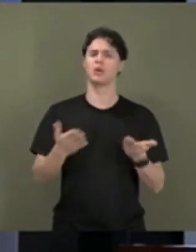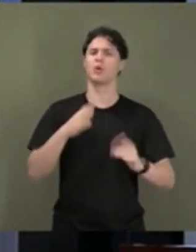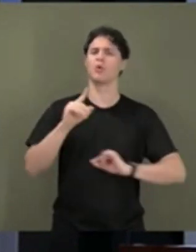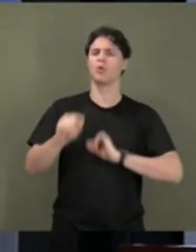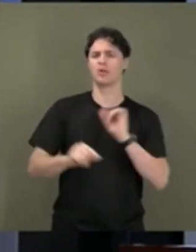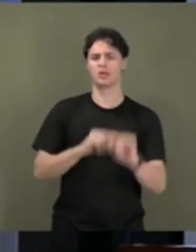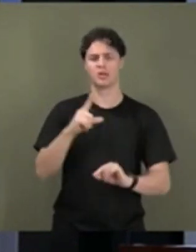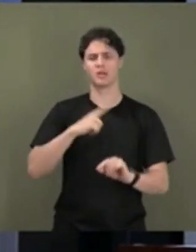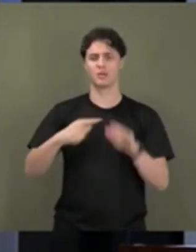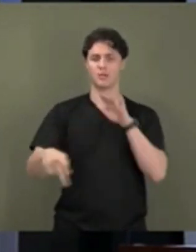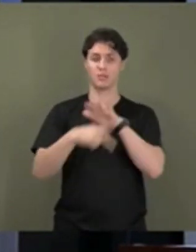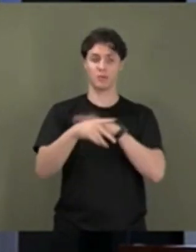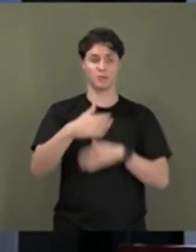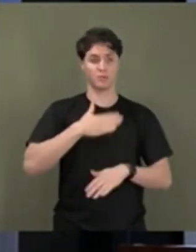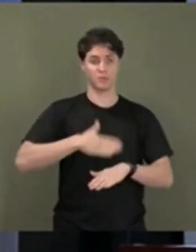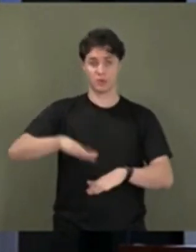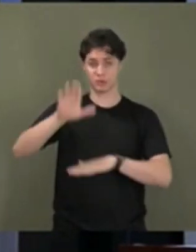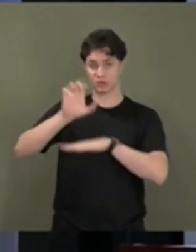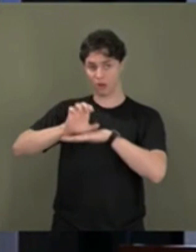mandatário do meu Estado.